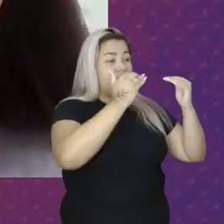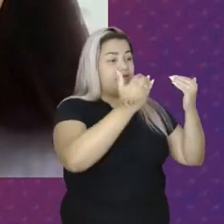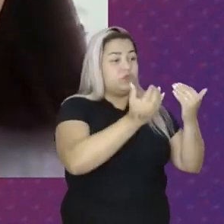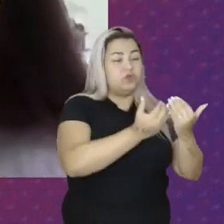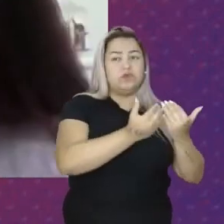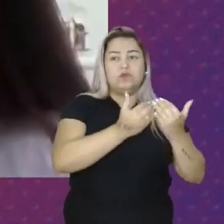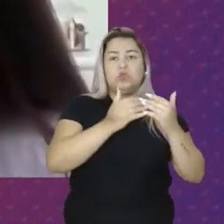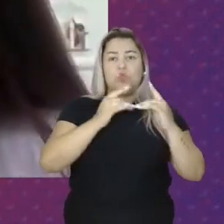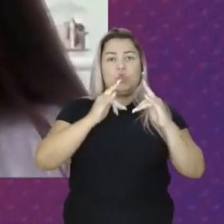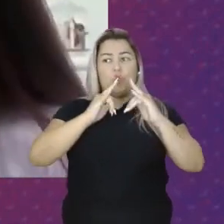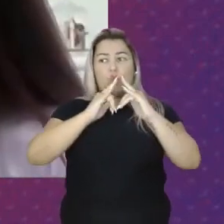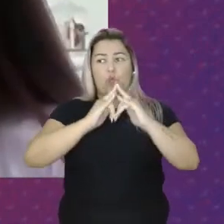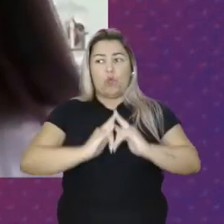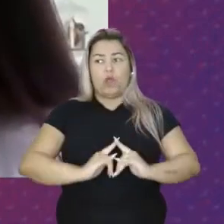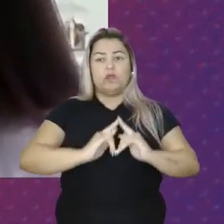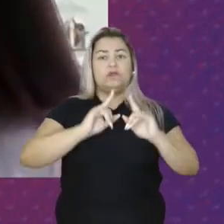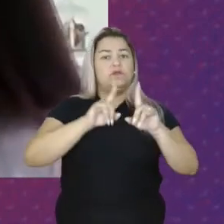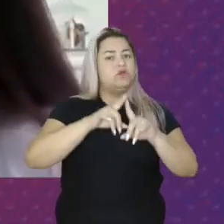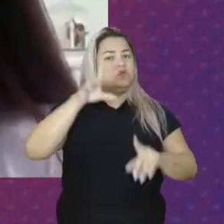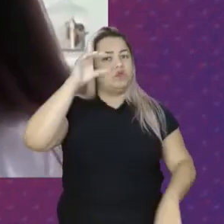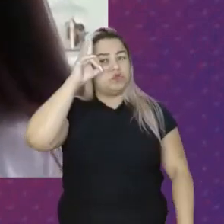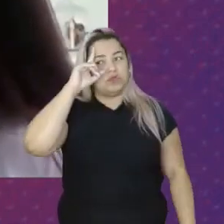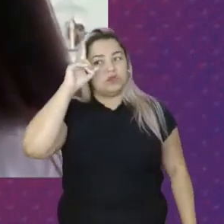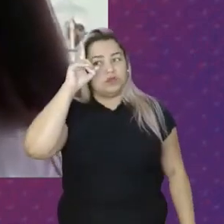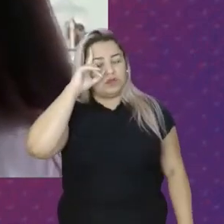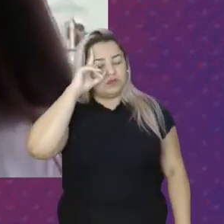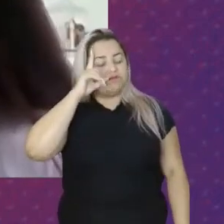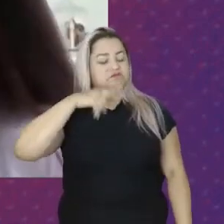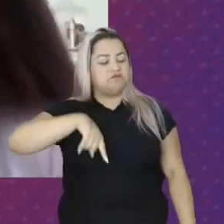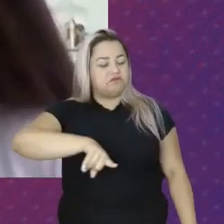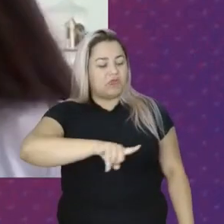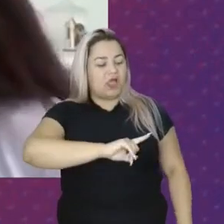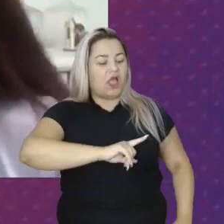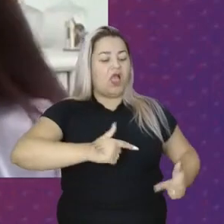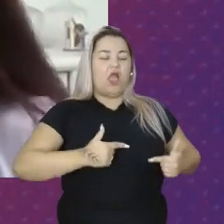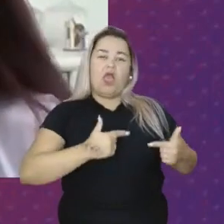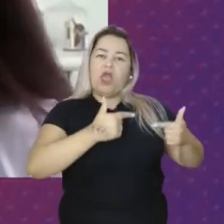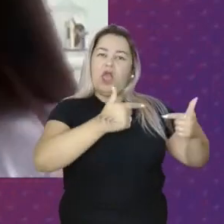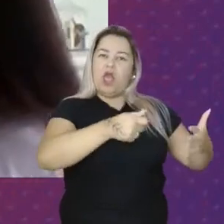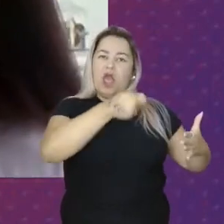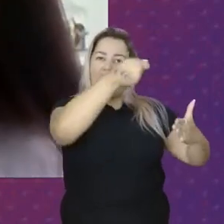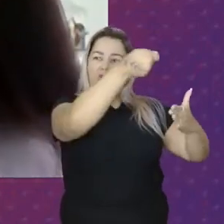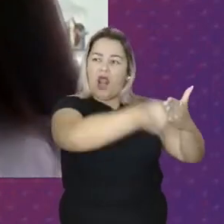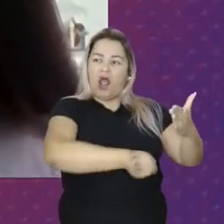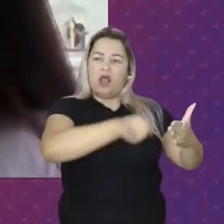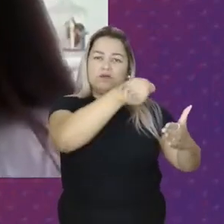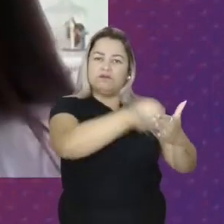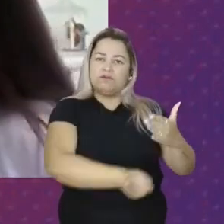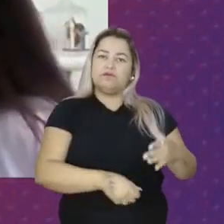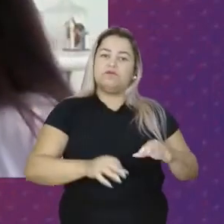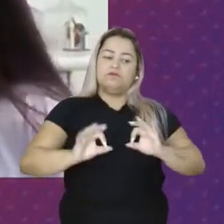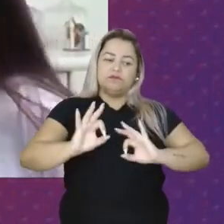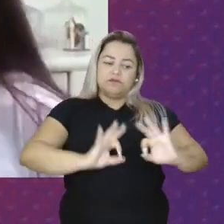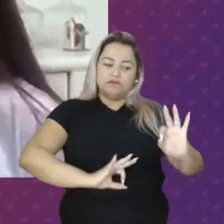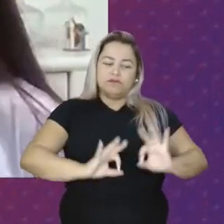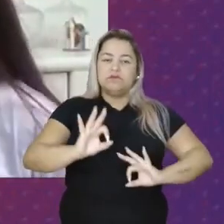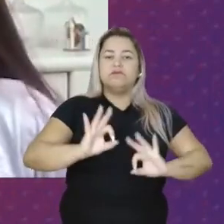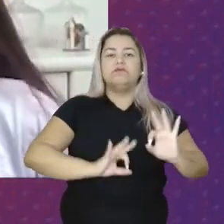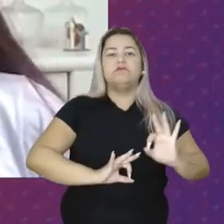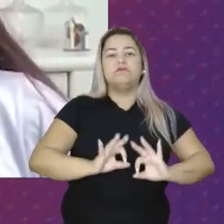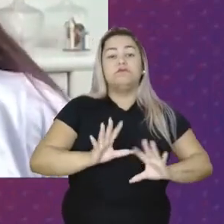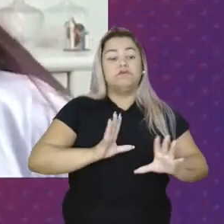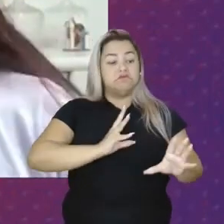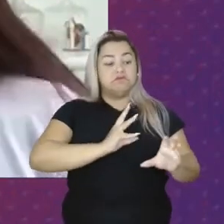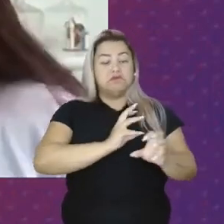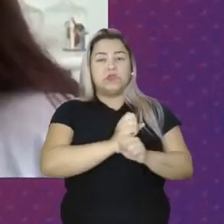assentamento No nosso cotidiano Nas nossas Lutas Nós estivemos Organizadas E nos Somamos